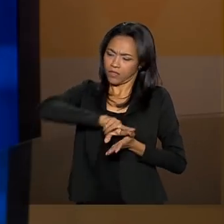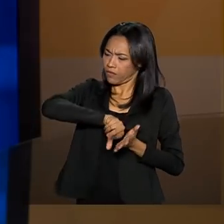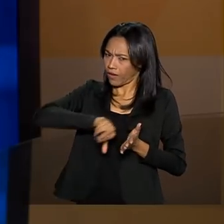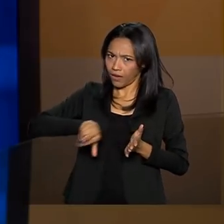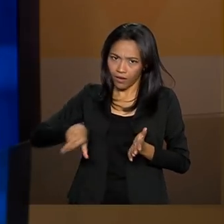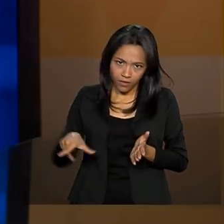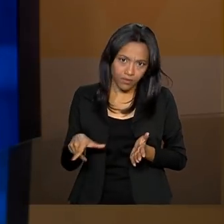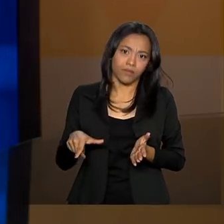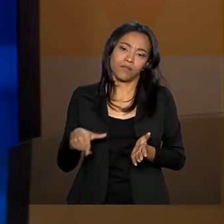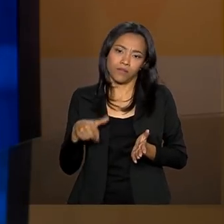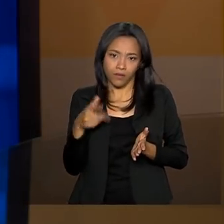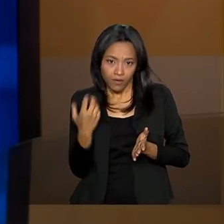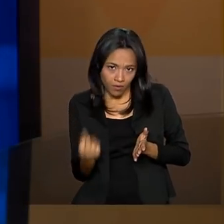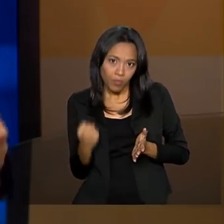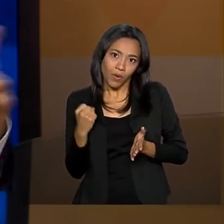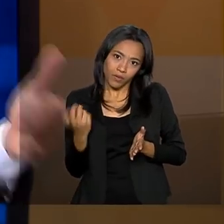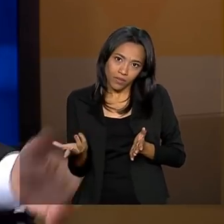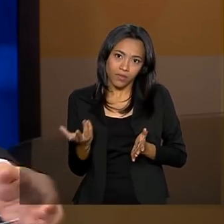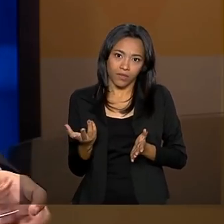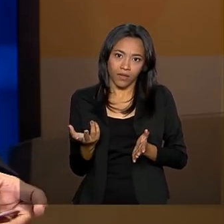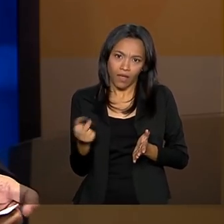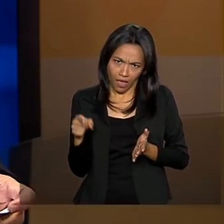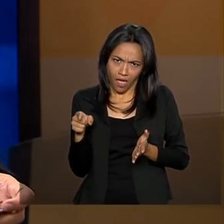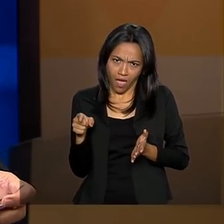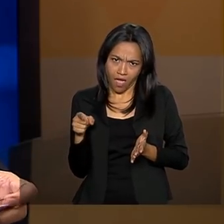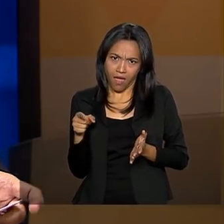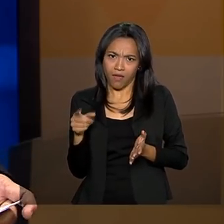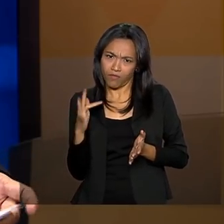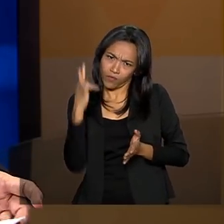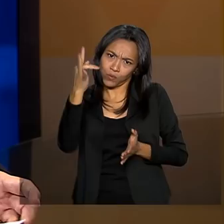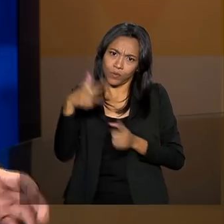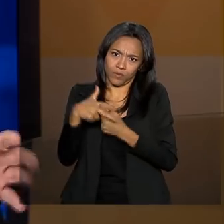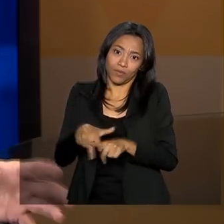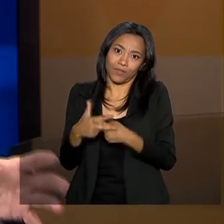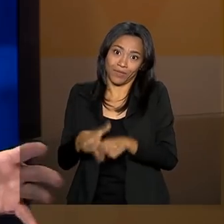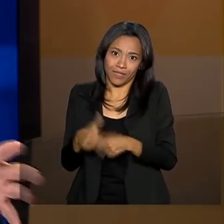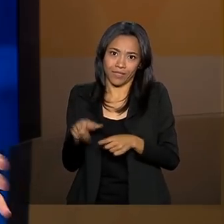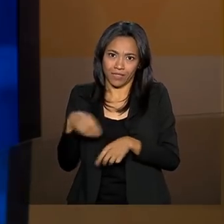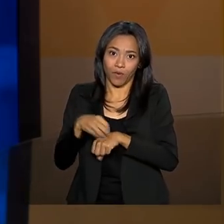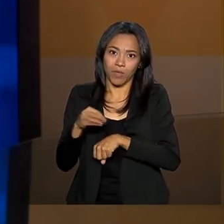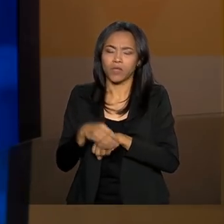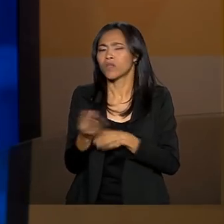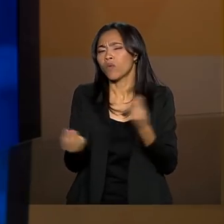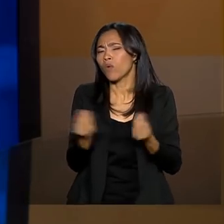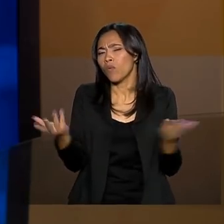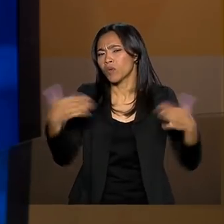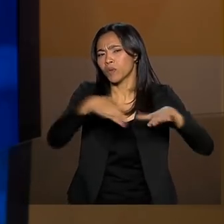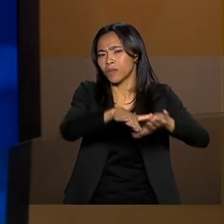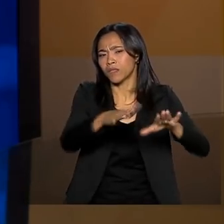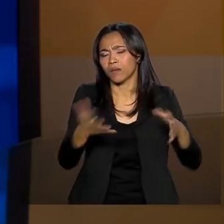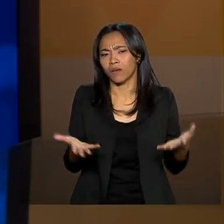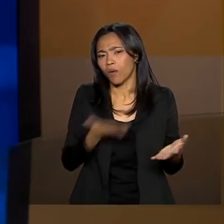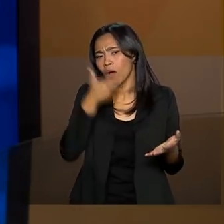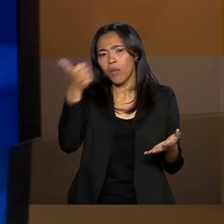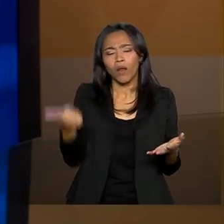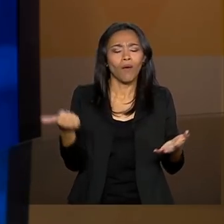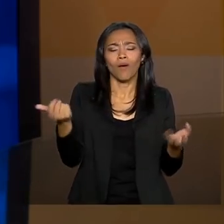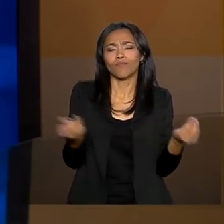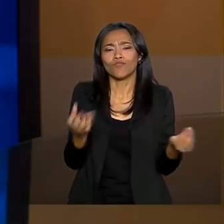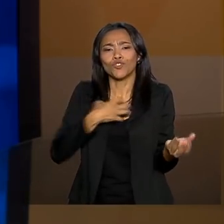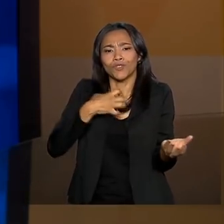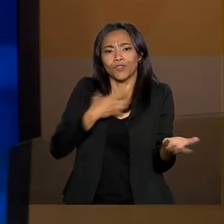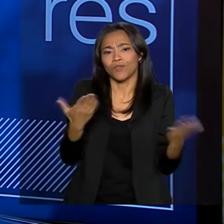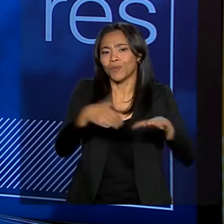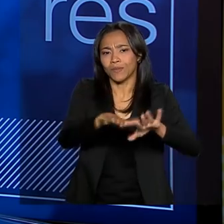deficiência. Pode ser que até esse dado seja atualizado futuramente. Como fazer essa inclusão? Como que é a melhor forma de fazer essa